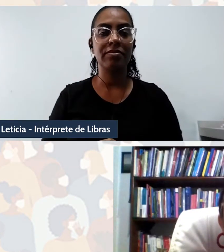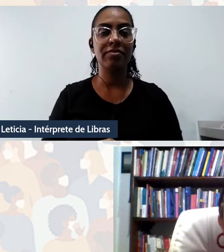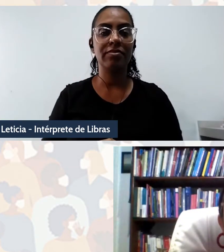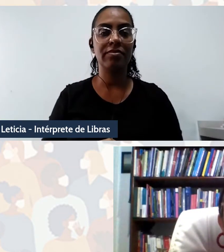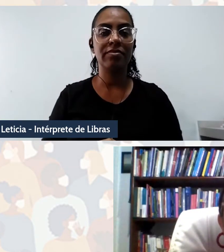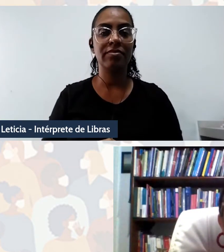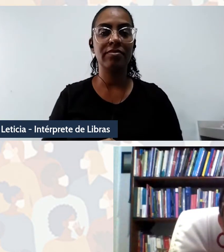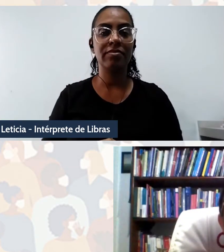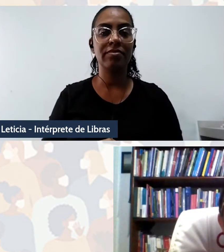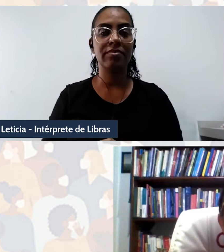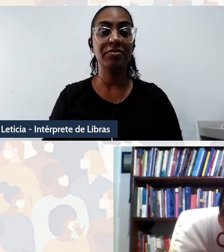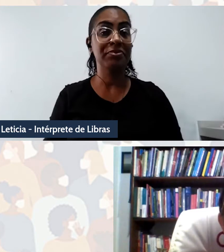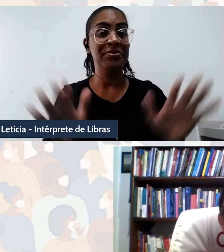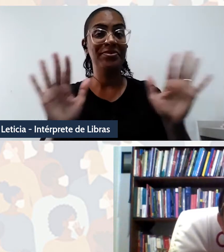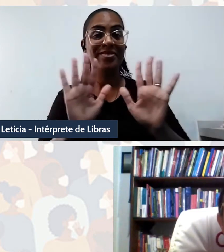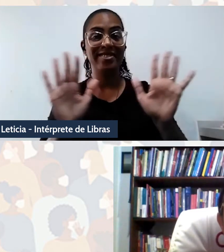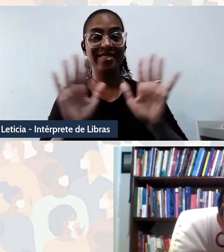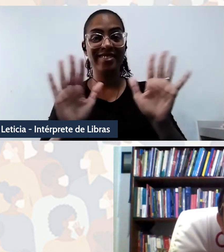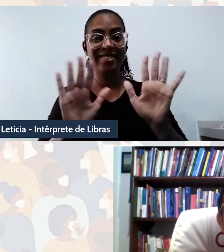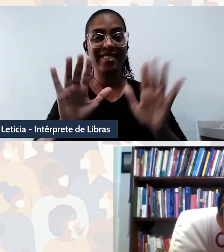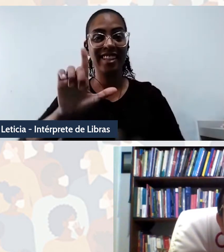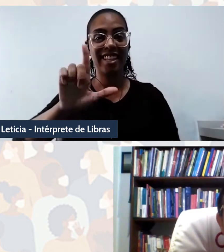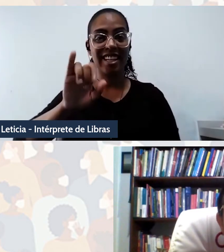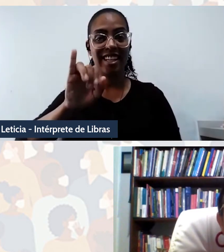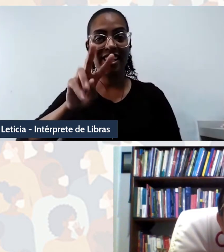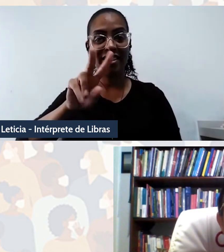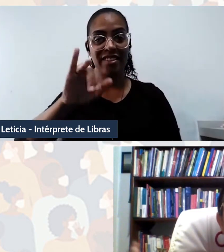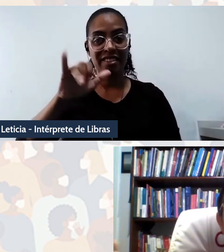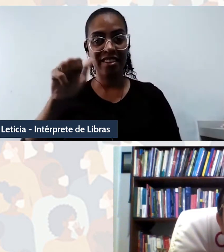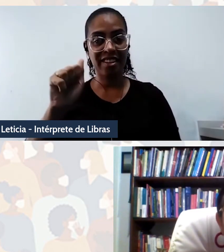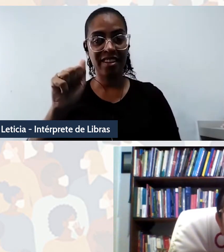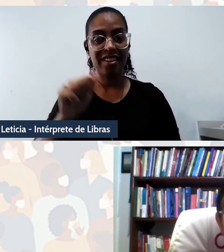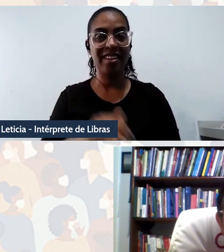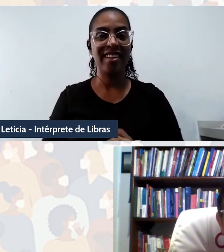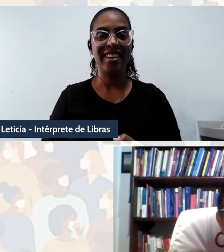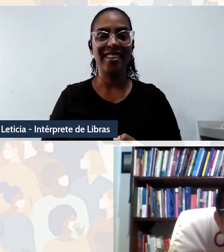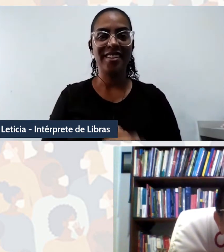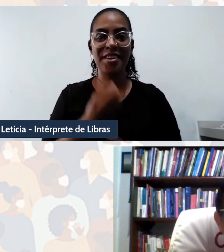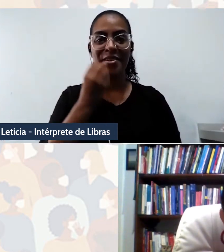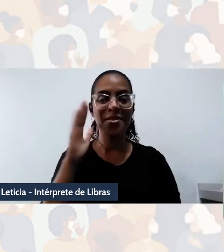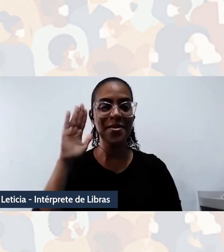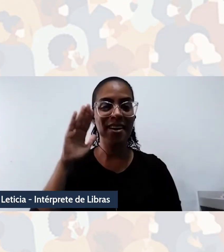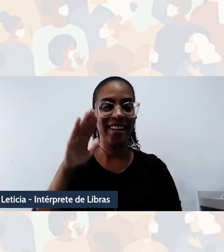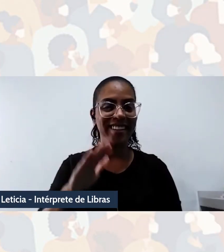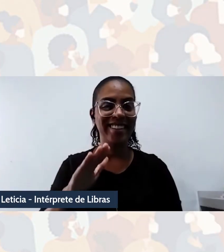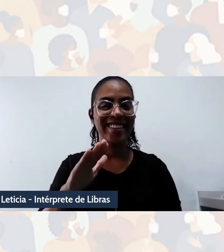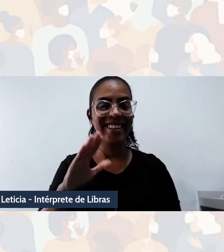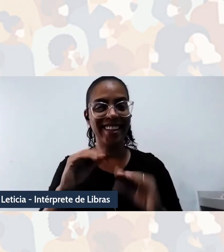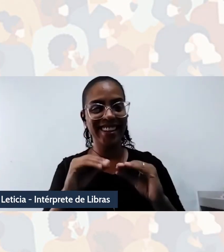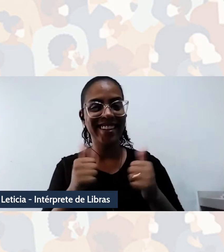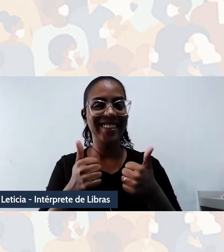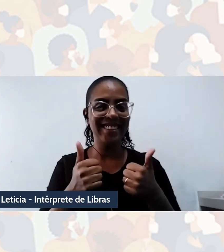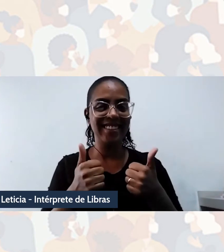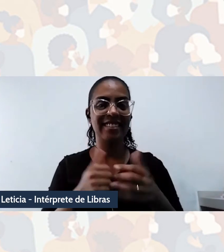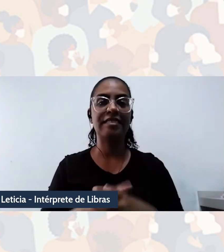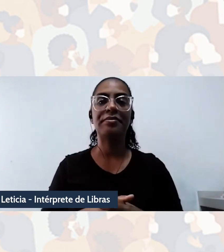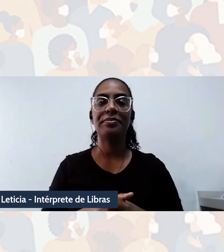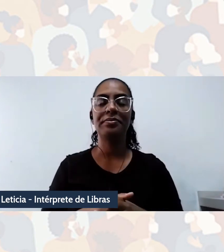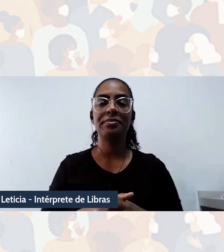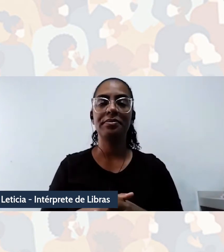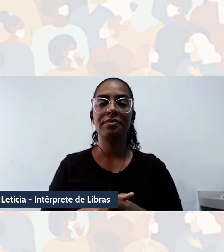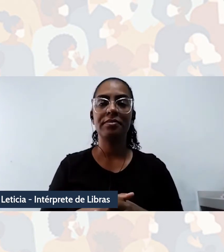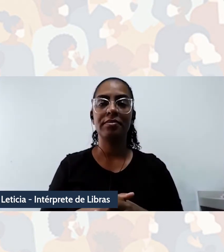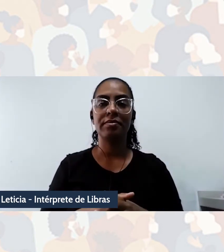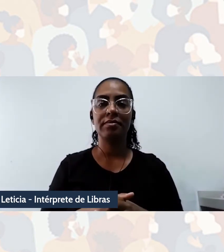Olá, gente, entre momento de transição, boa tarde, noite, então, eu gostaria de, primeiramente,